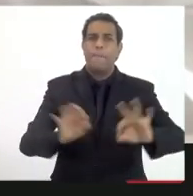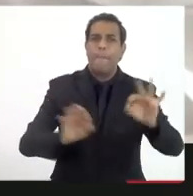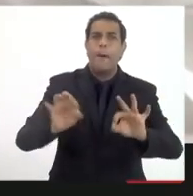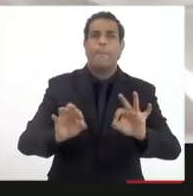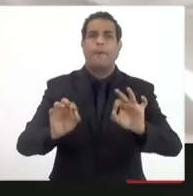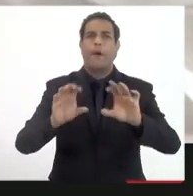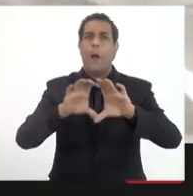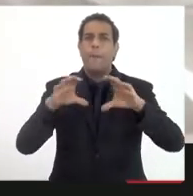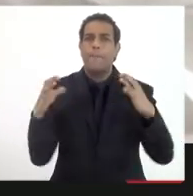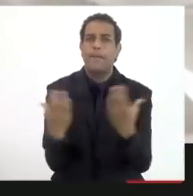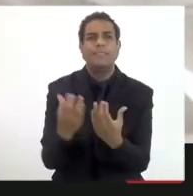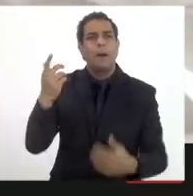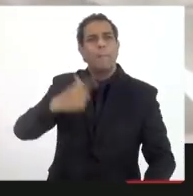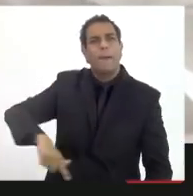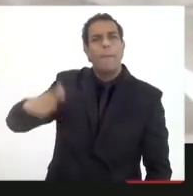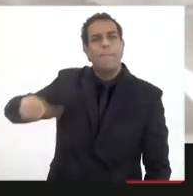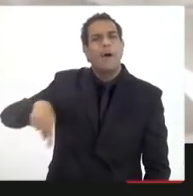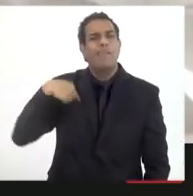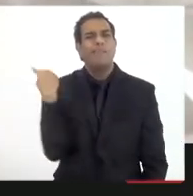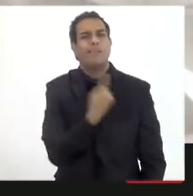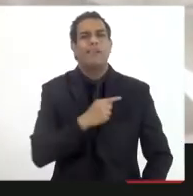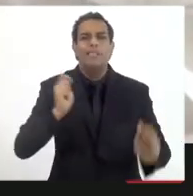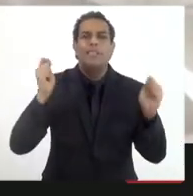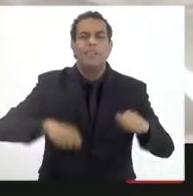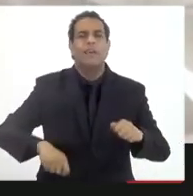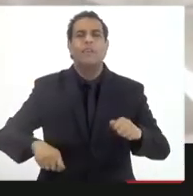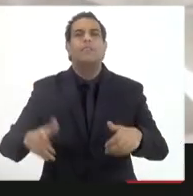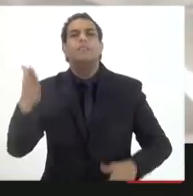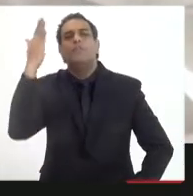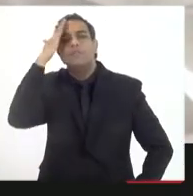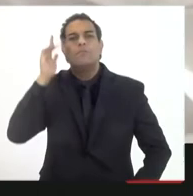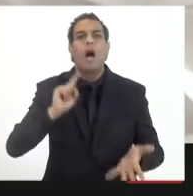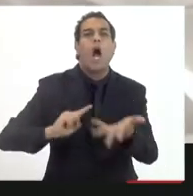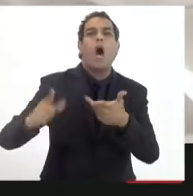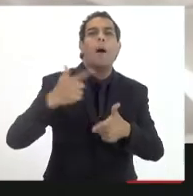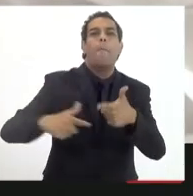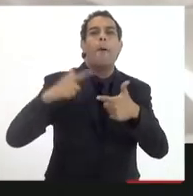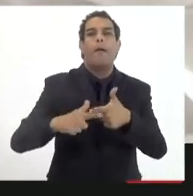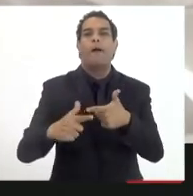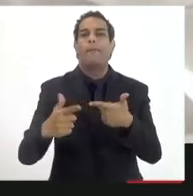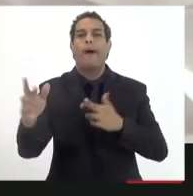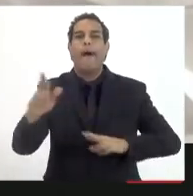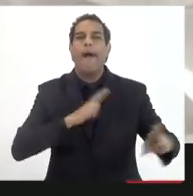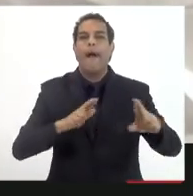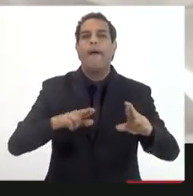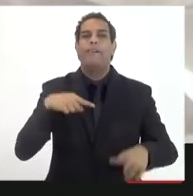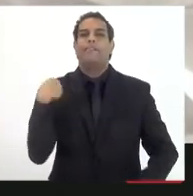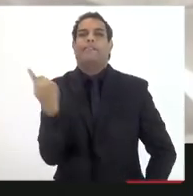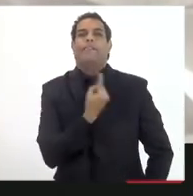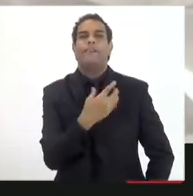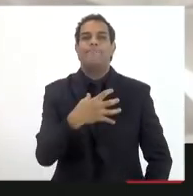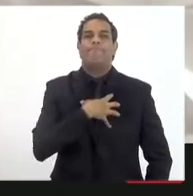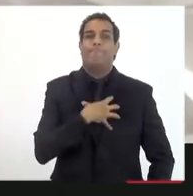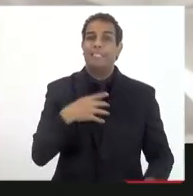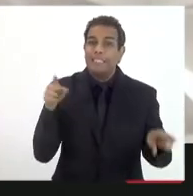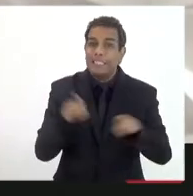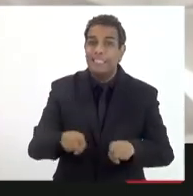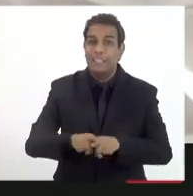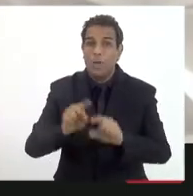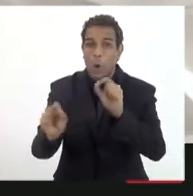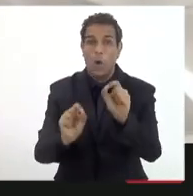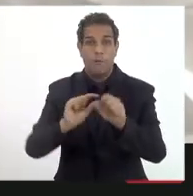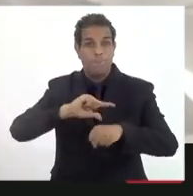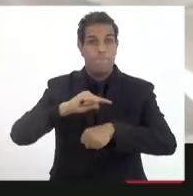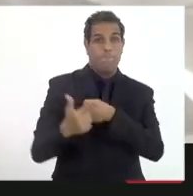públicas para que a gente pudesse estar ouvindo diretamente aquelas pessoas que vamos impactar, entendendo sempre que a